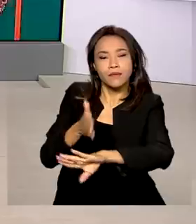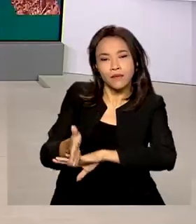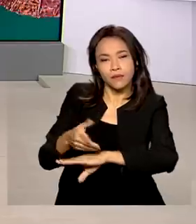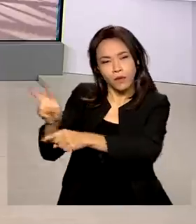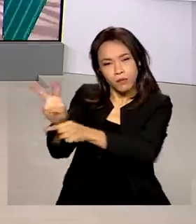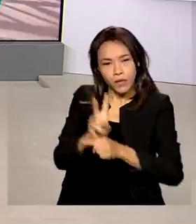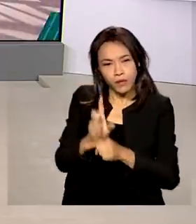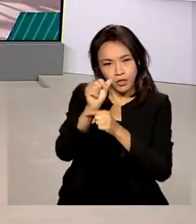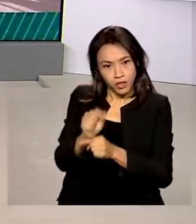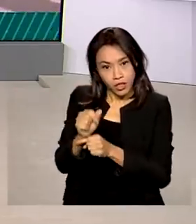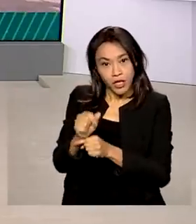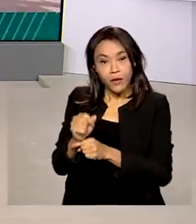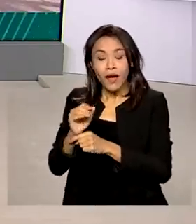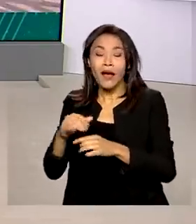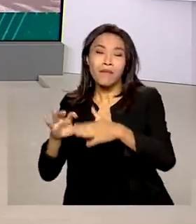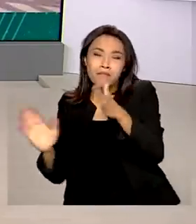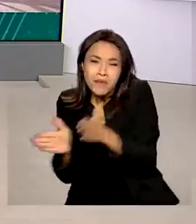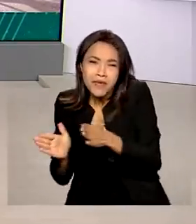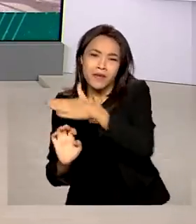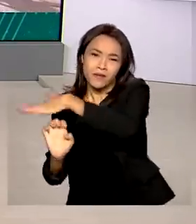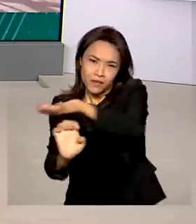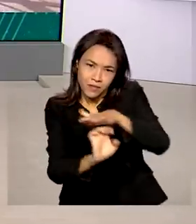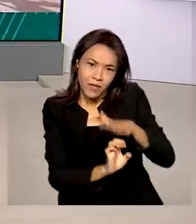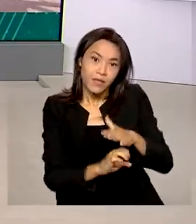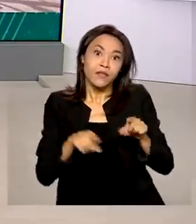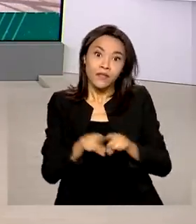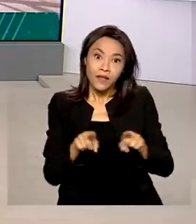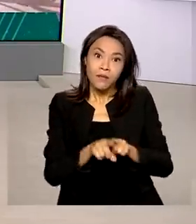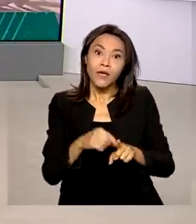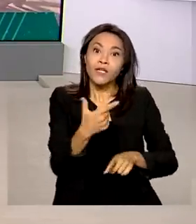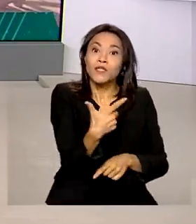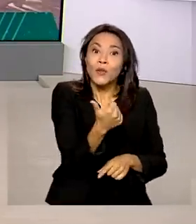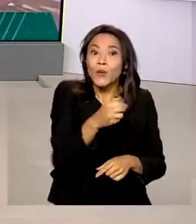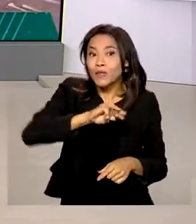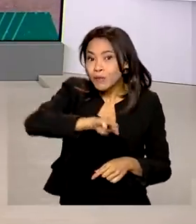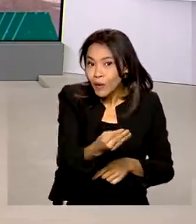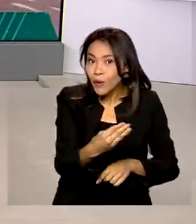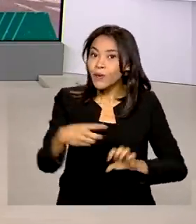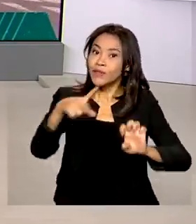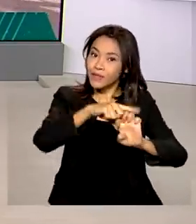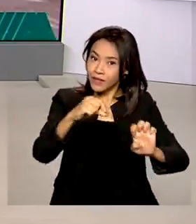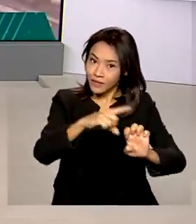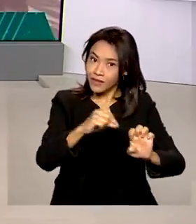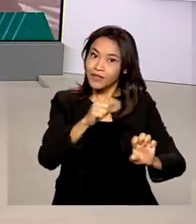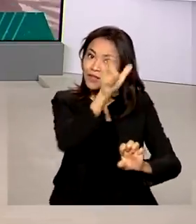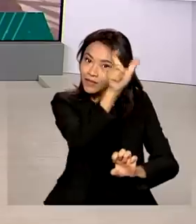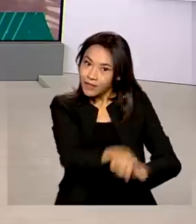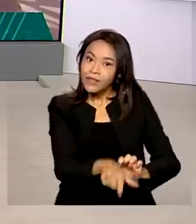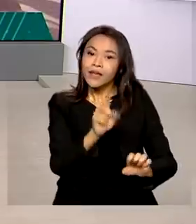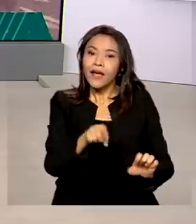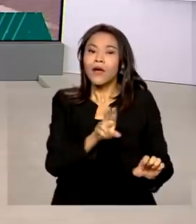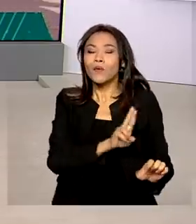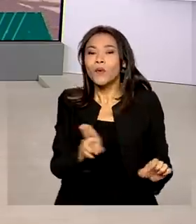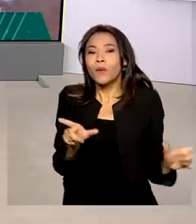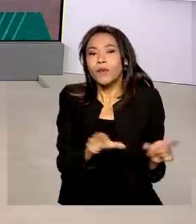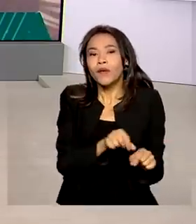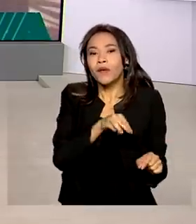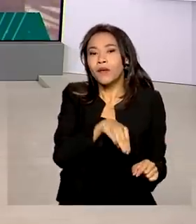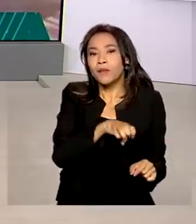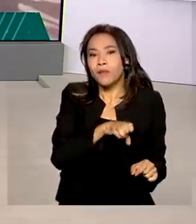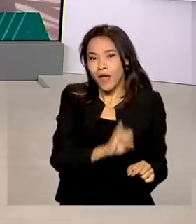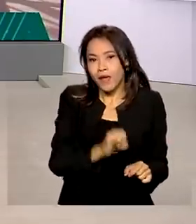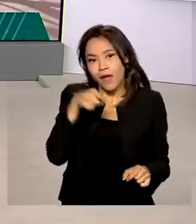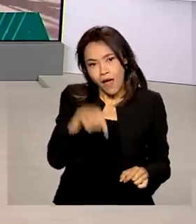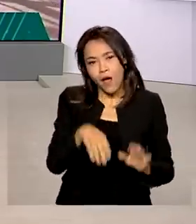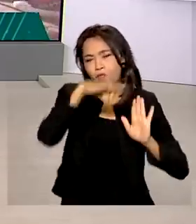empresas, além de cerca de 12 milhões de microempreendedores individuais, os chamados MEI. É o programa Crédito Brasil